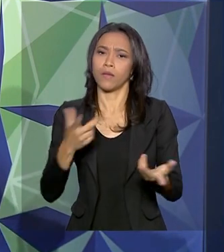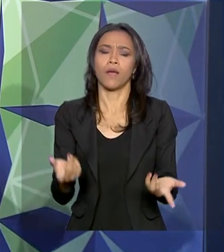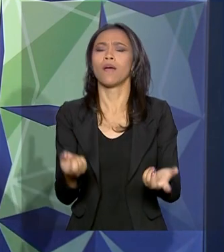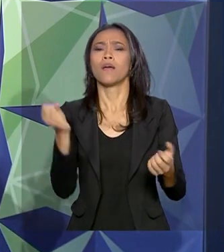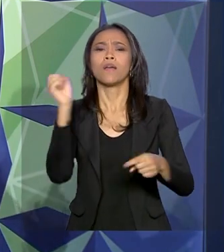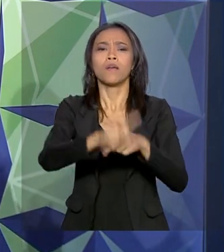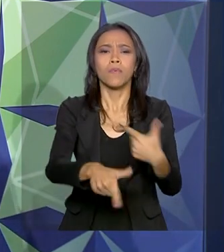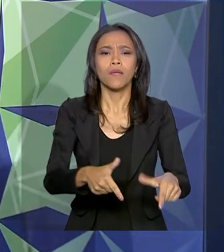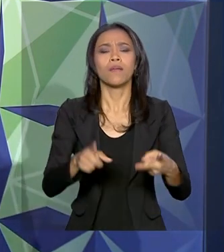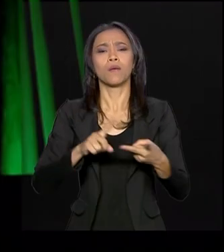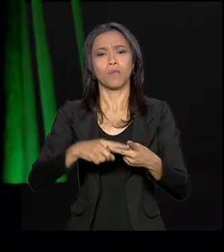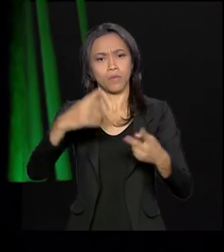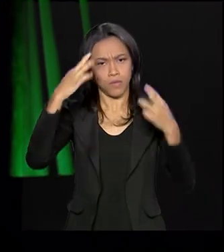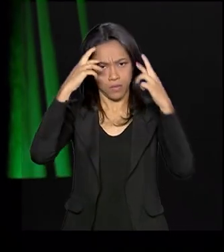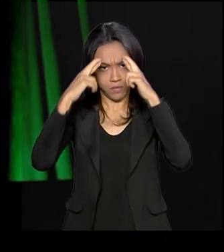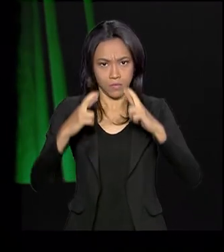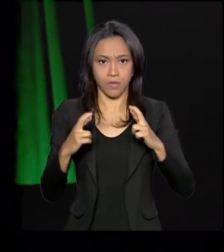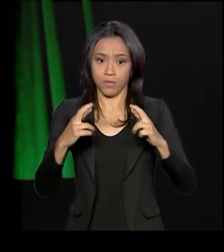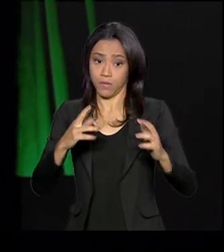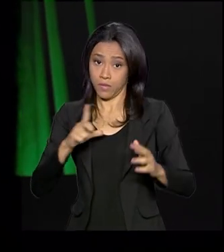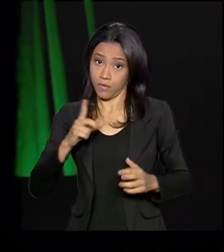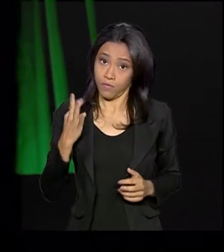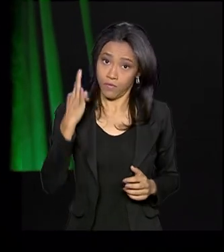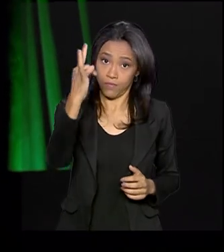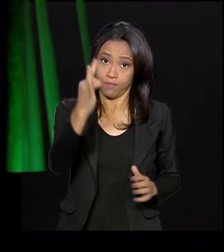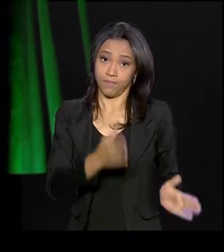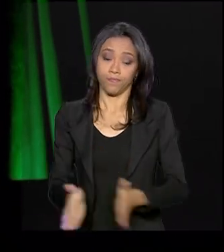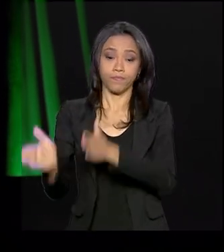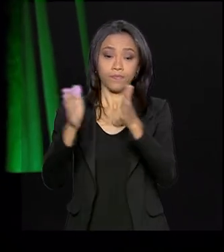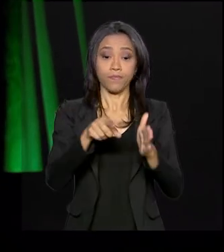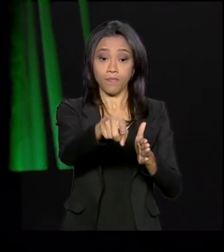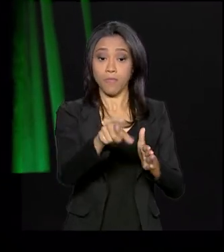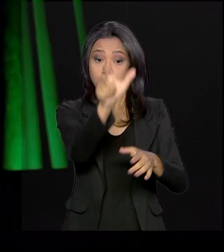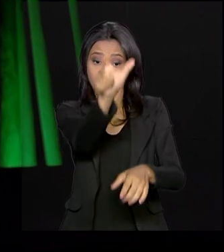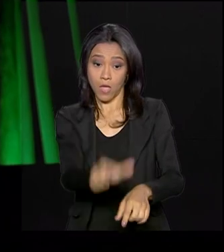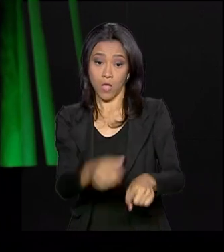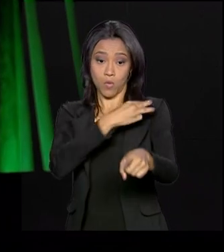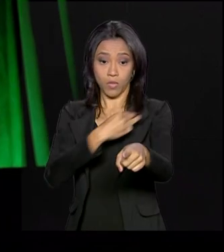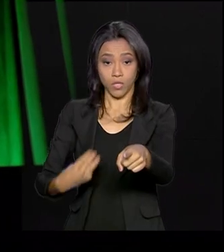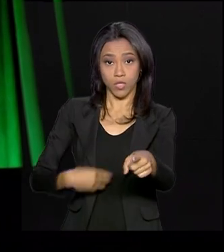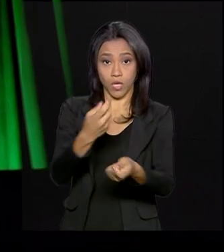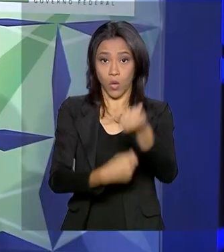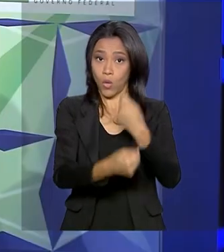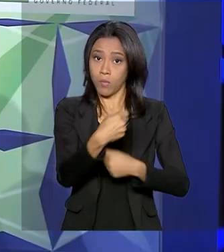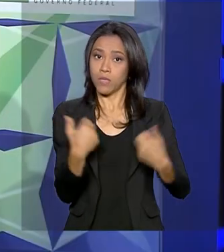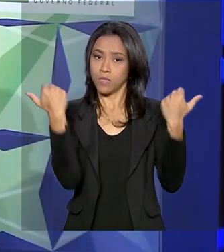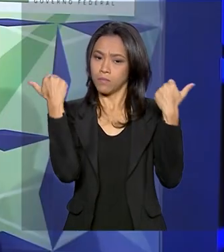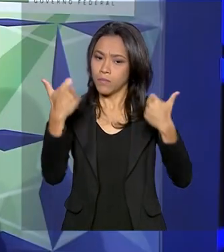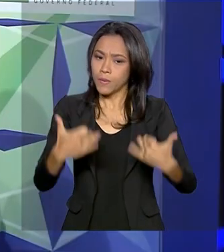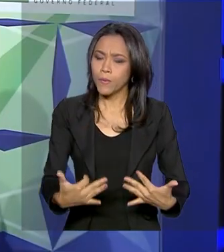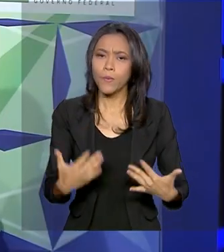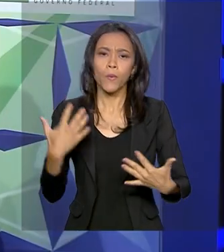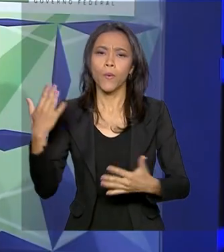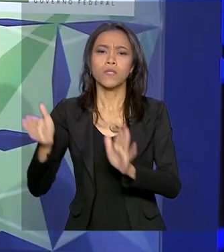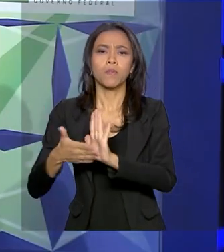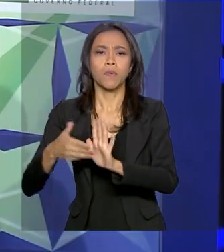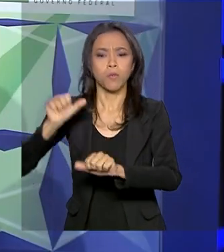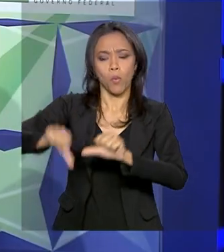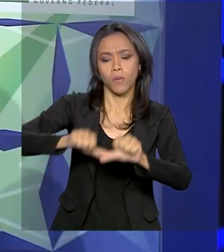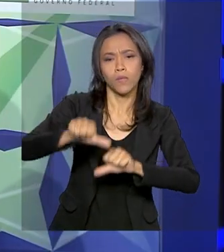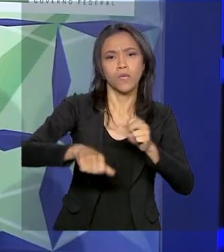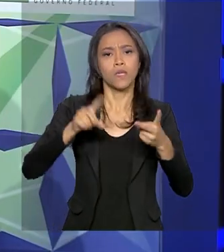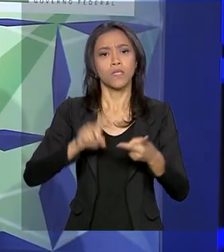presente e futuro. O ministro da Economia destacou o programa de privatizações brasileiro, as reformas e o